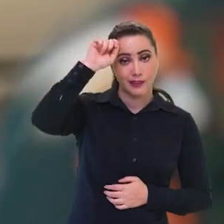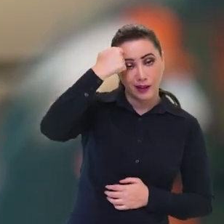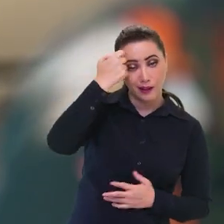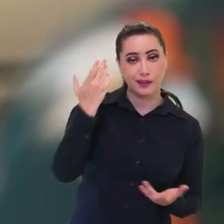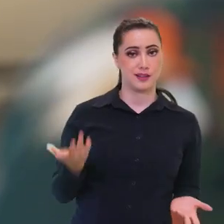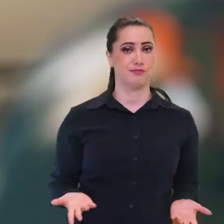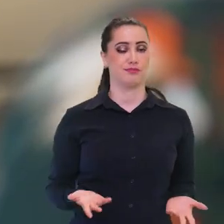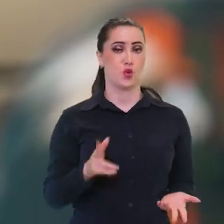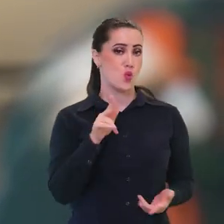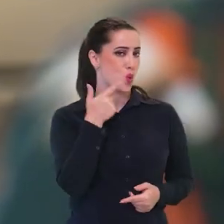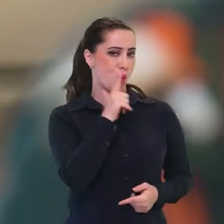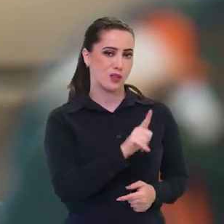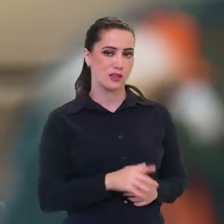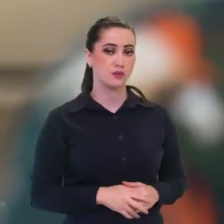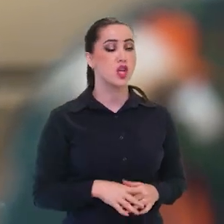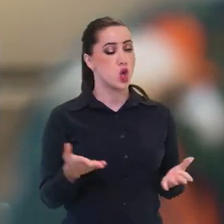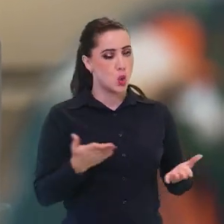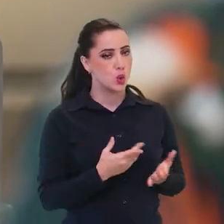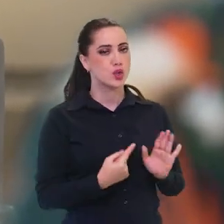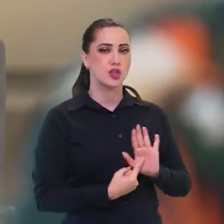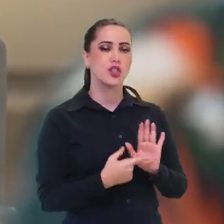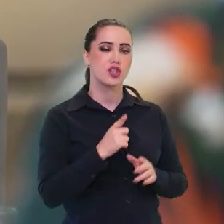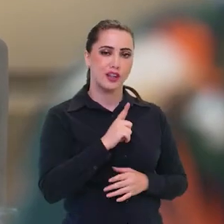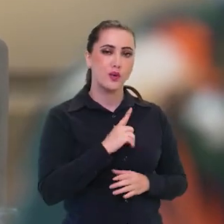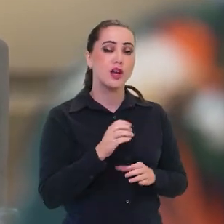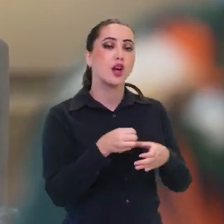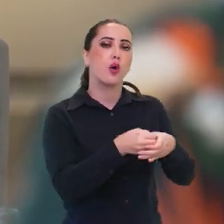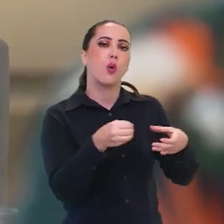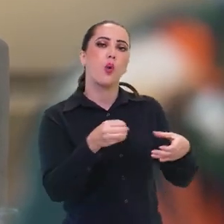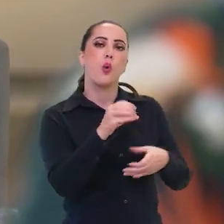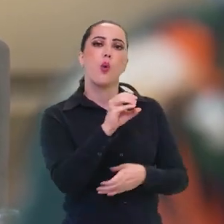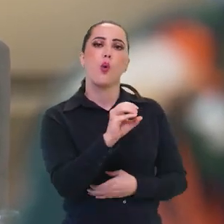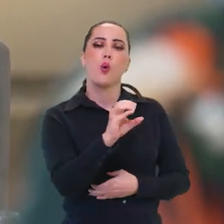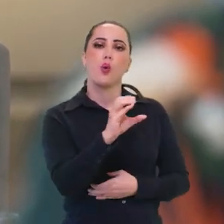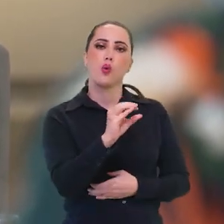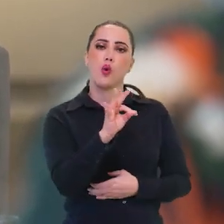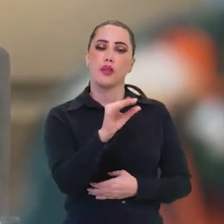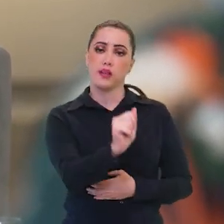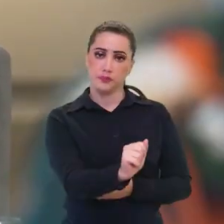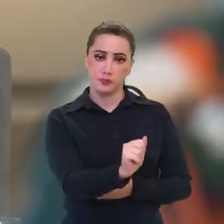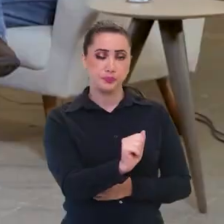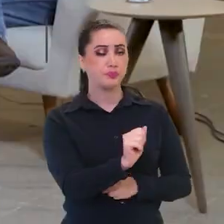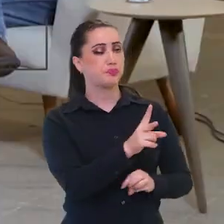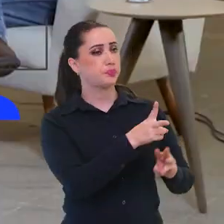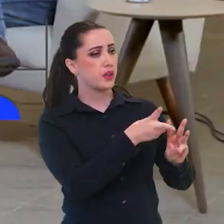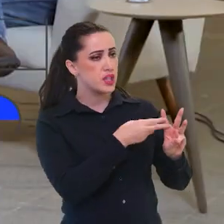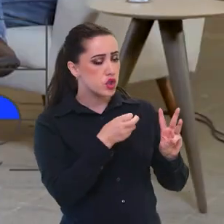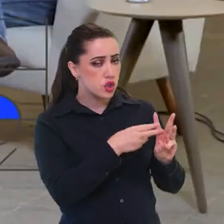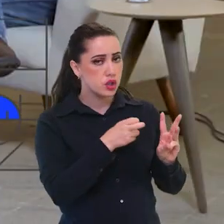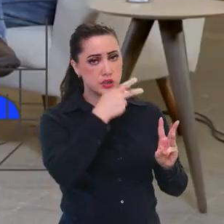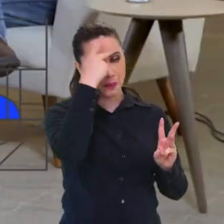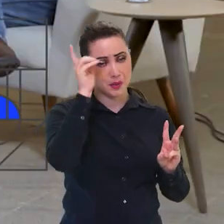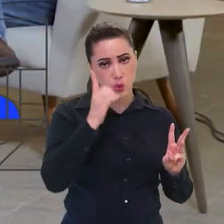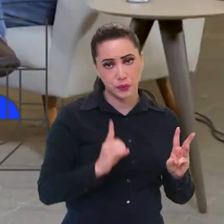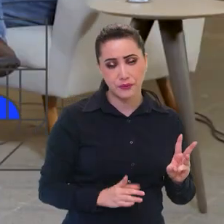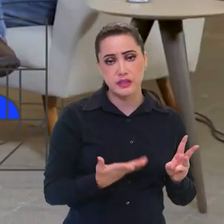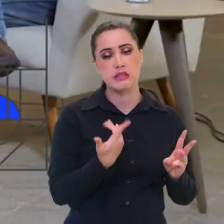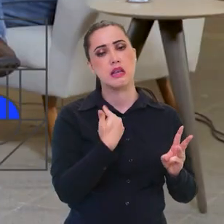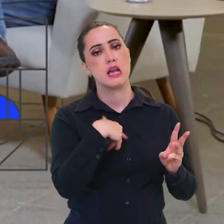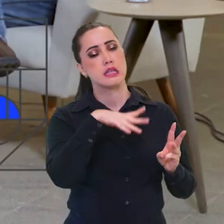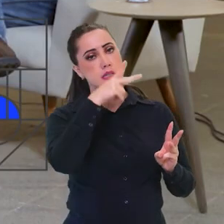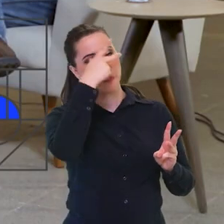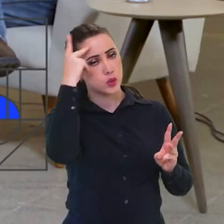trazendo também as cotas. É necessário. Cotas para indígenas, cotas para as pessoas com deficiência. Vários projetos nossos que estamos